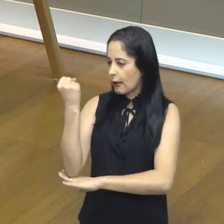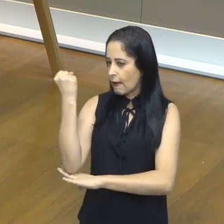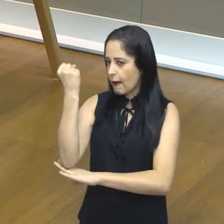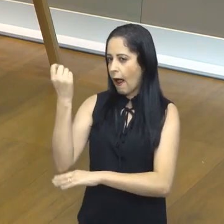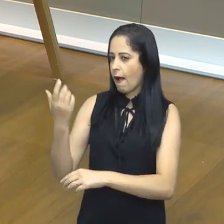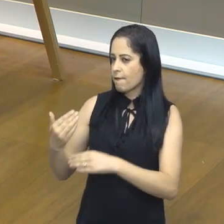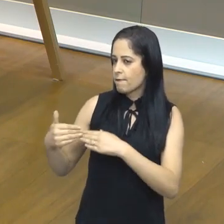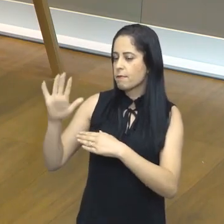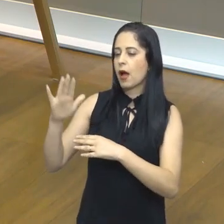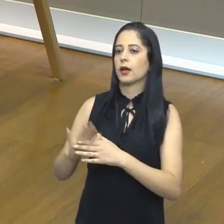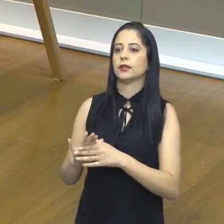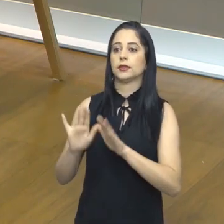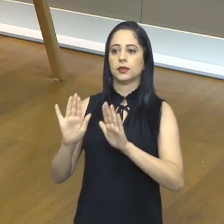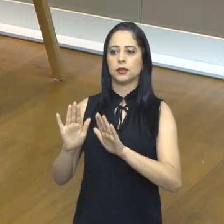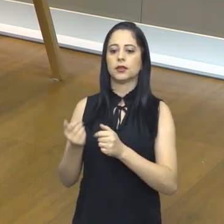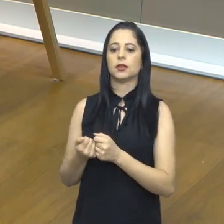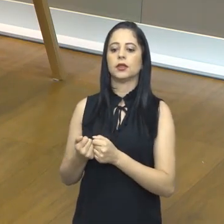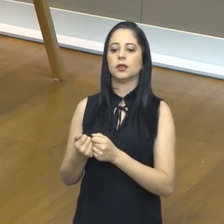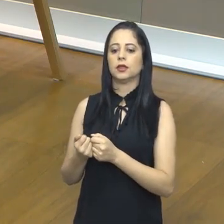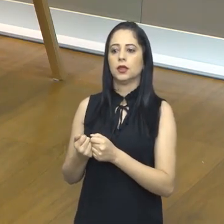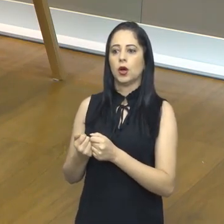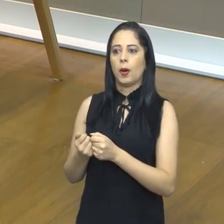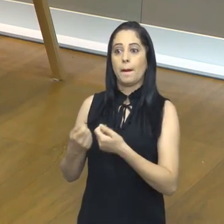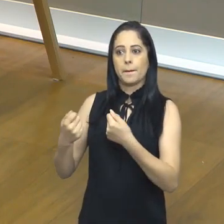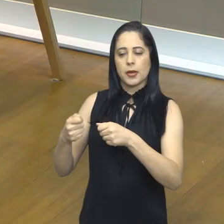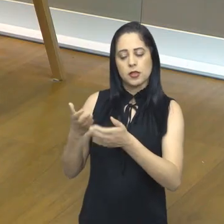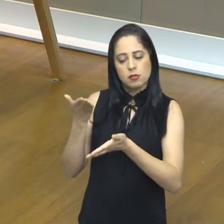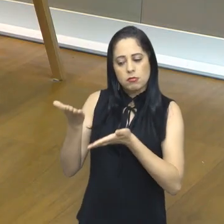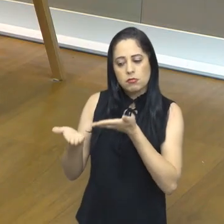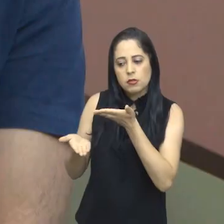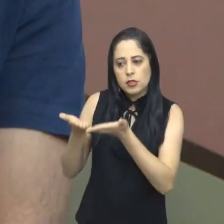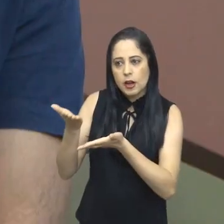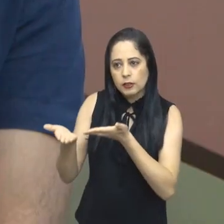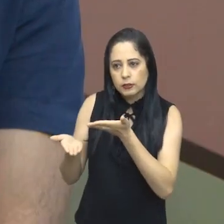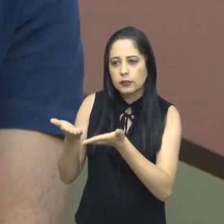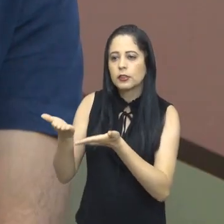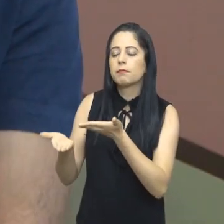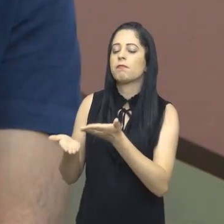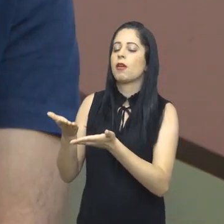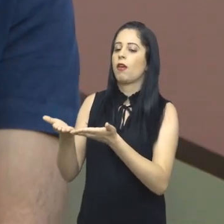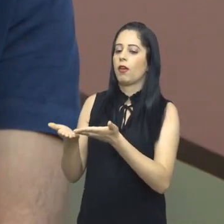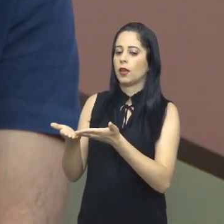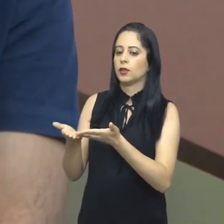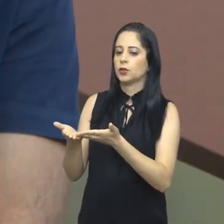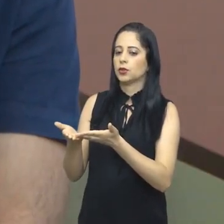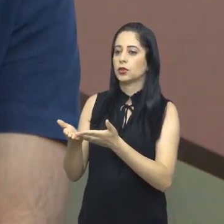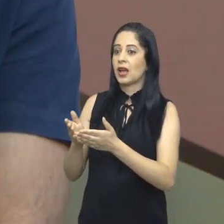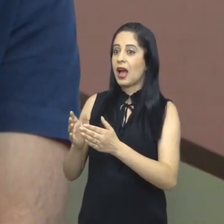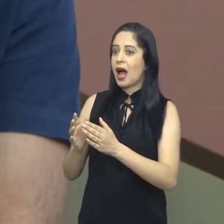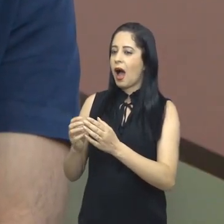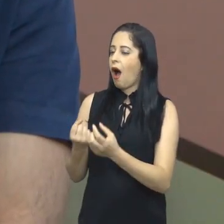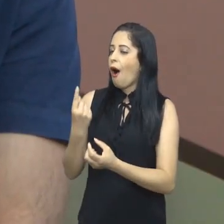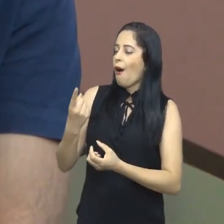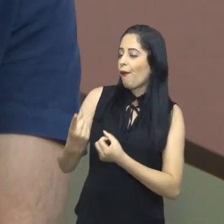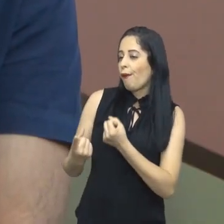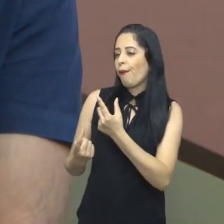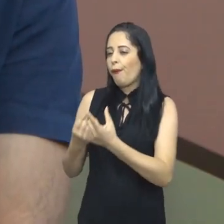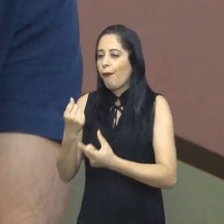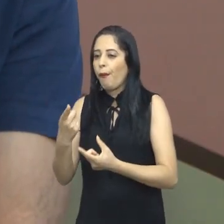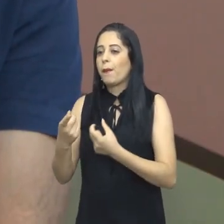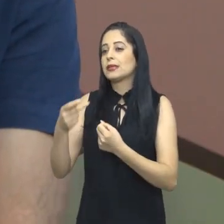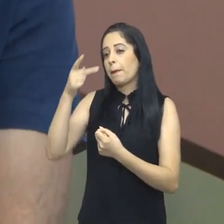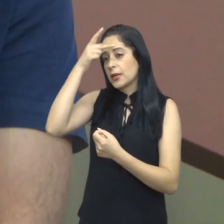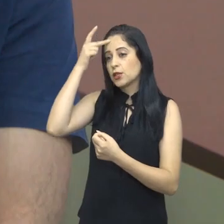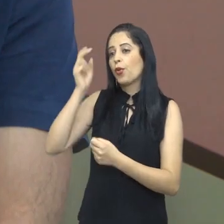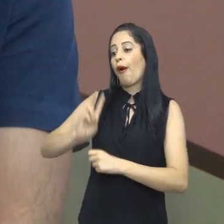sequelas. Mas esse tratamento de resolução dessa pneumonia e de acompanhamento, e aí alguns pacientes